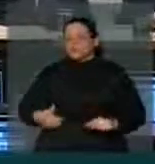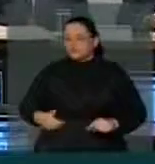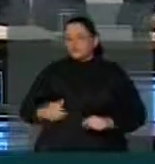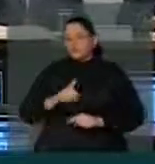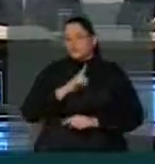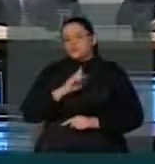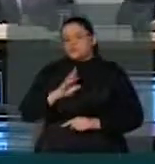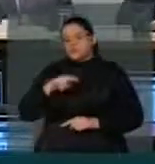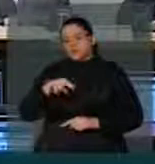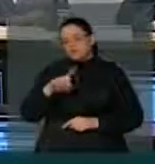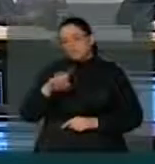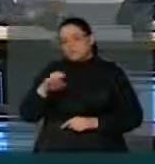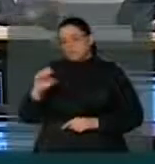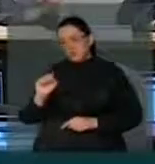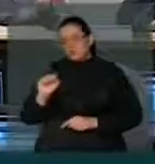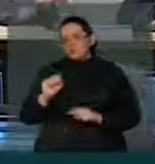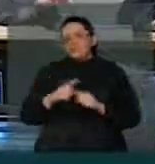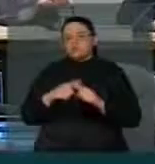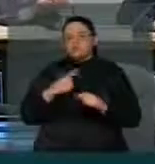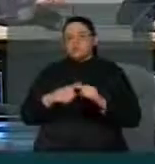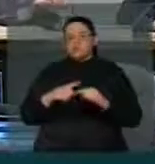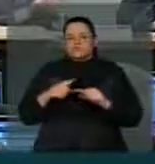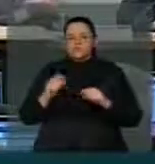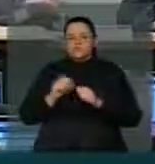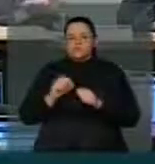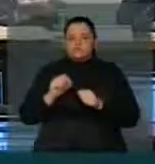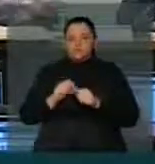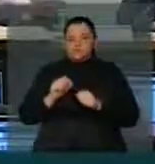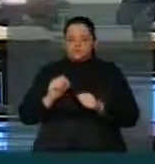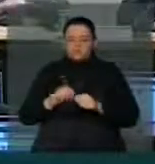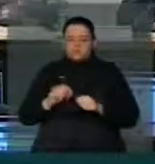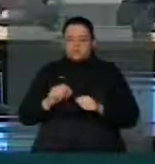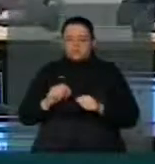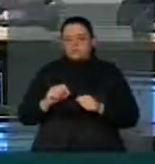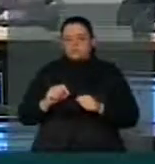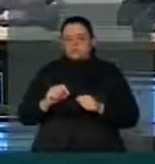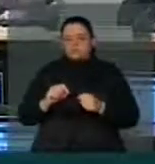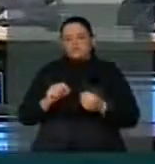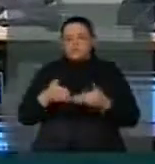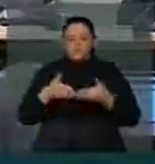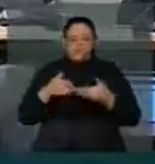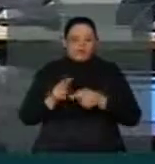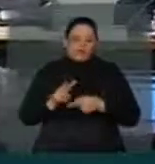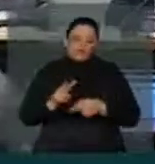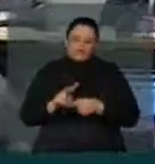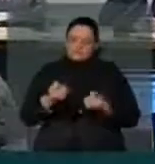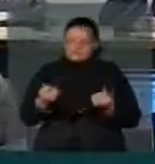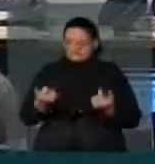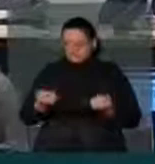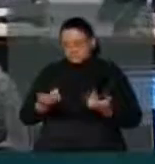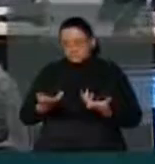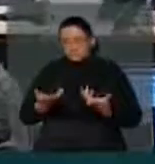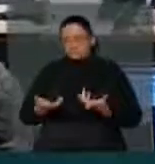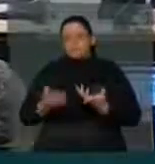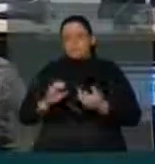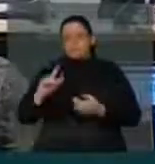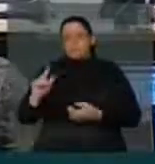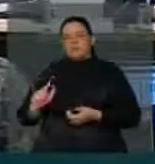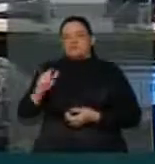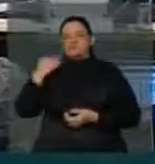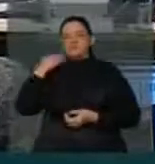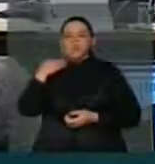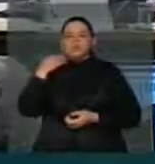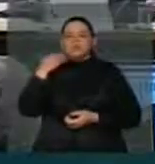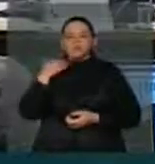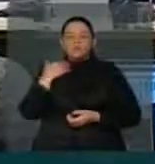BNDES para estabelecer salvaguardas em empréstimos, em ações que efetivamente o banco realiza.